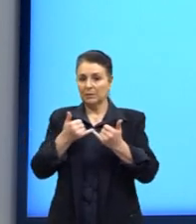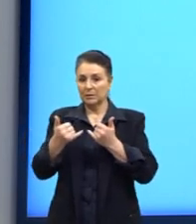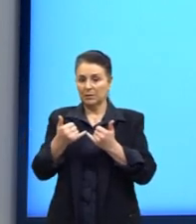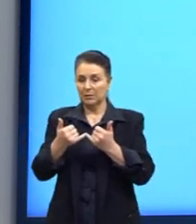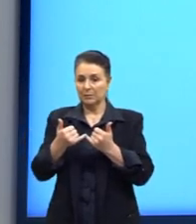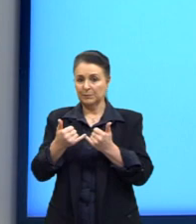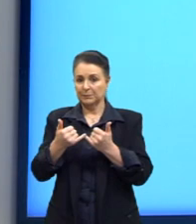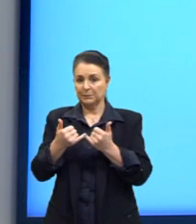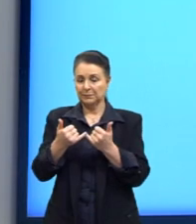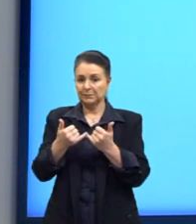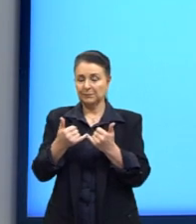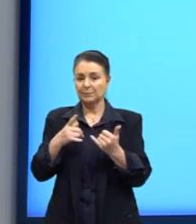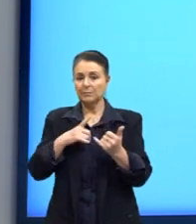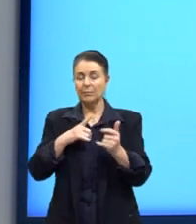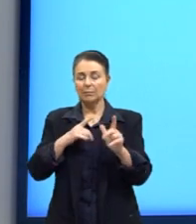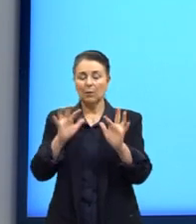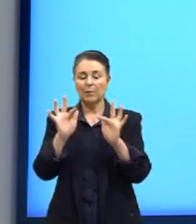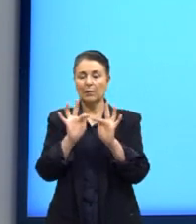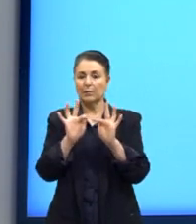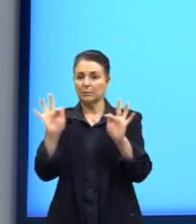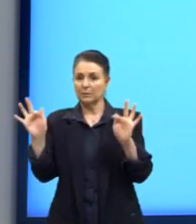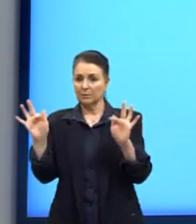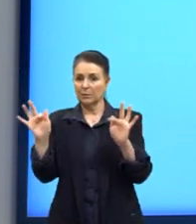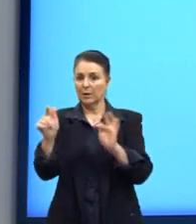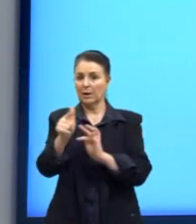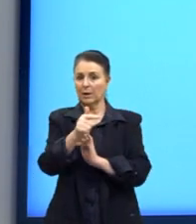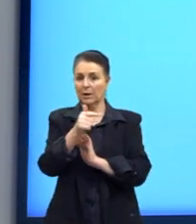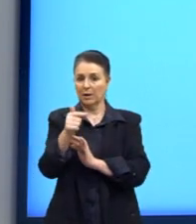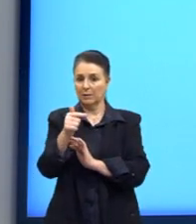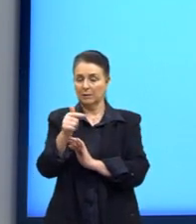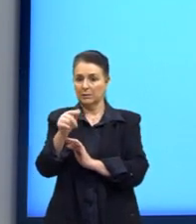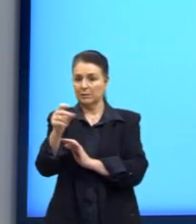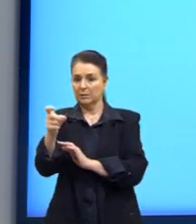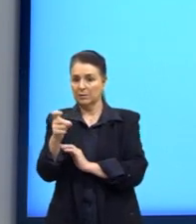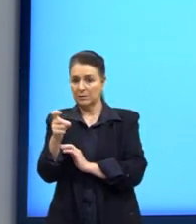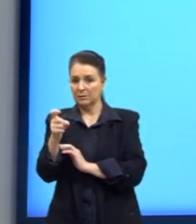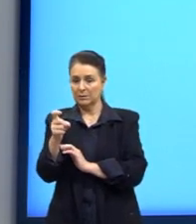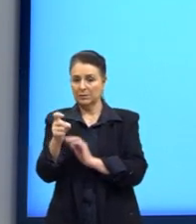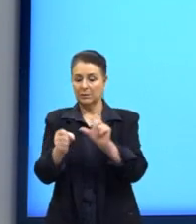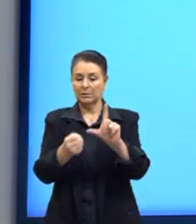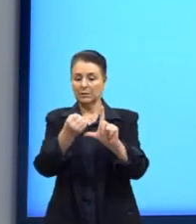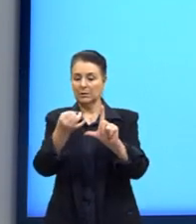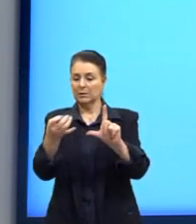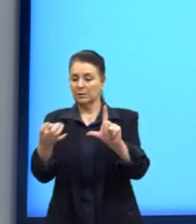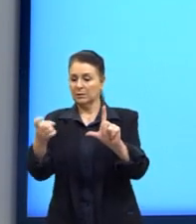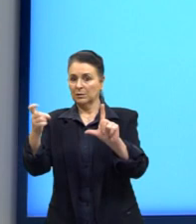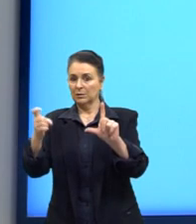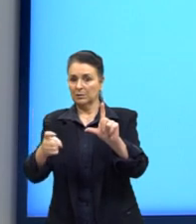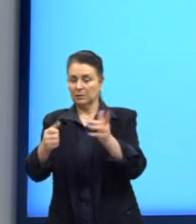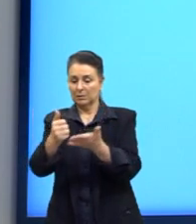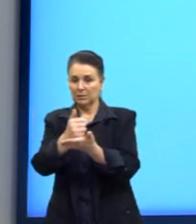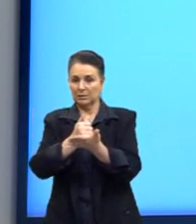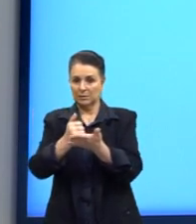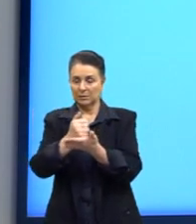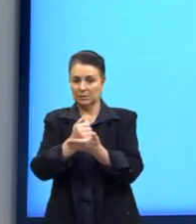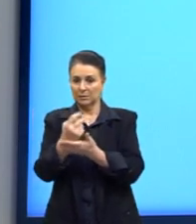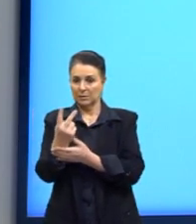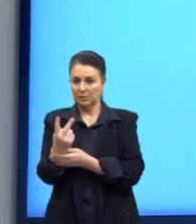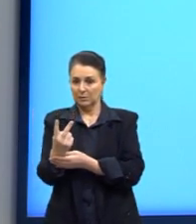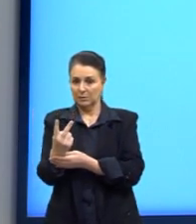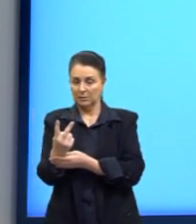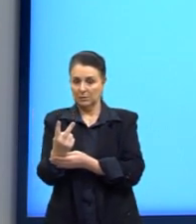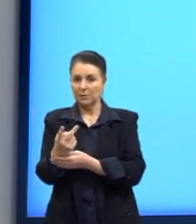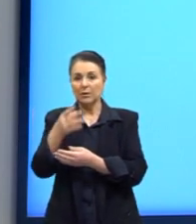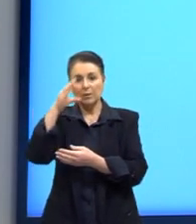considerar uma função, a f de x, igual ao logaritmo de x na base 2. Observando aqui,